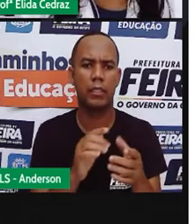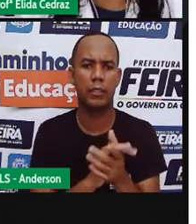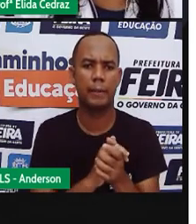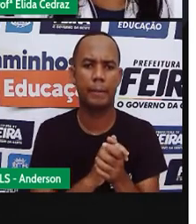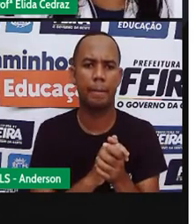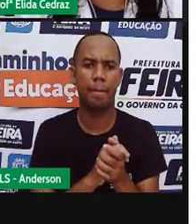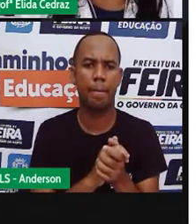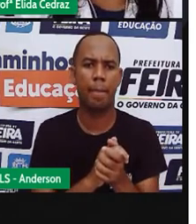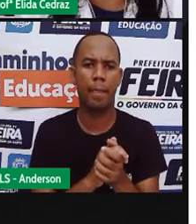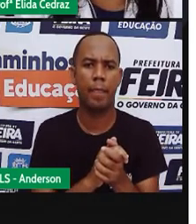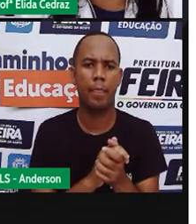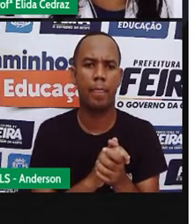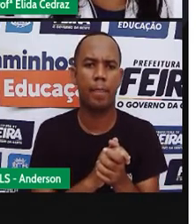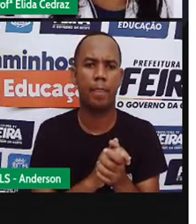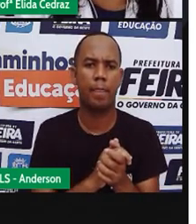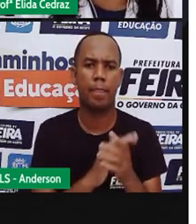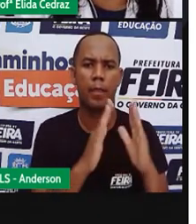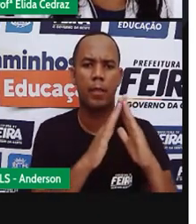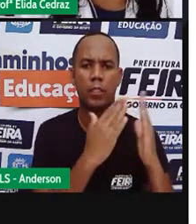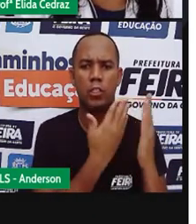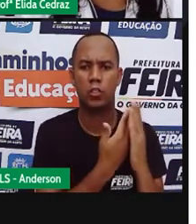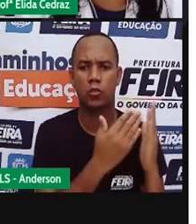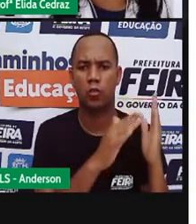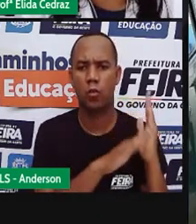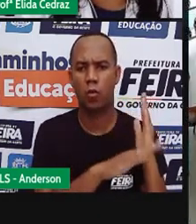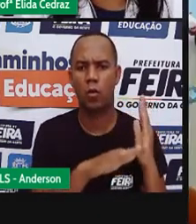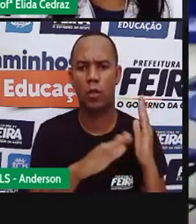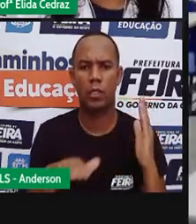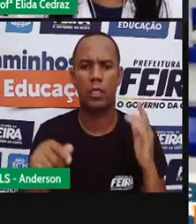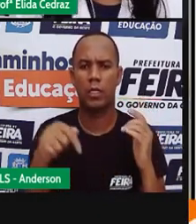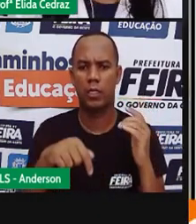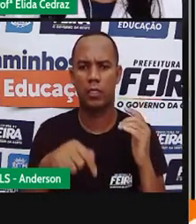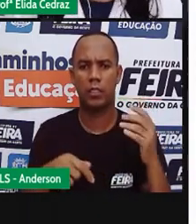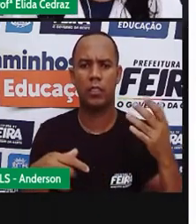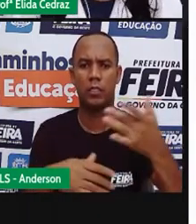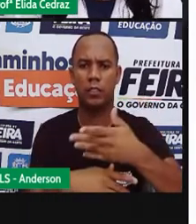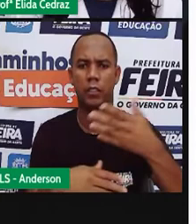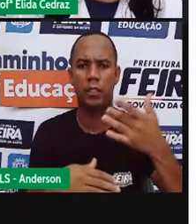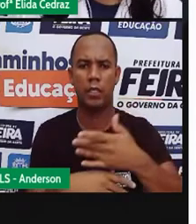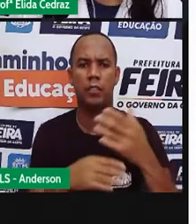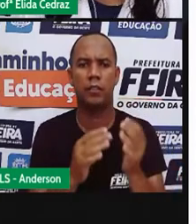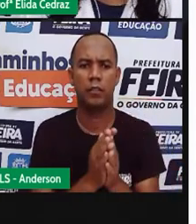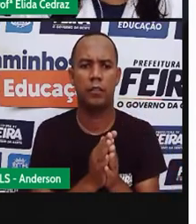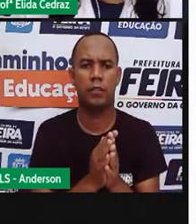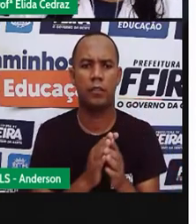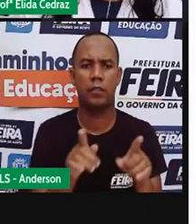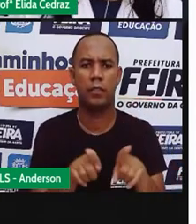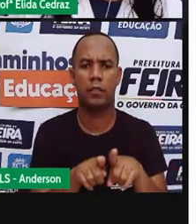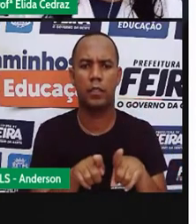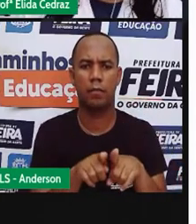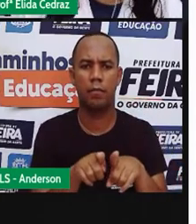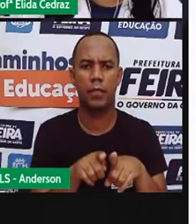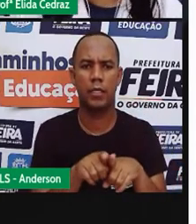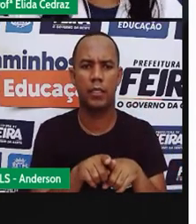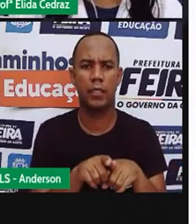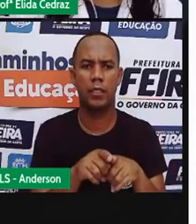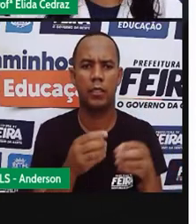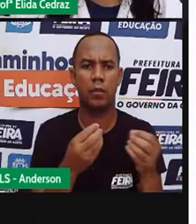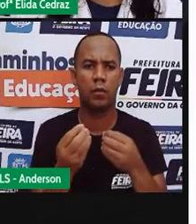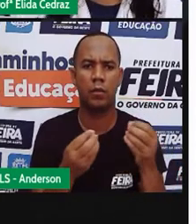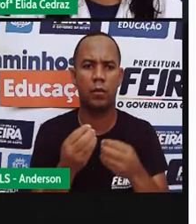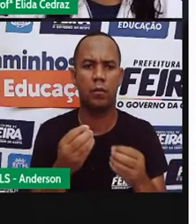Aqui são algumas escolas da nossa cidade. Os museus e os observatórios.